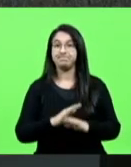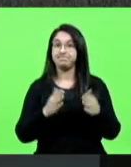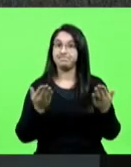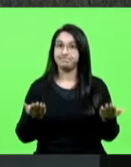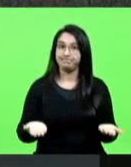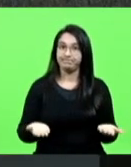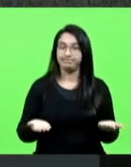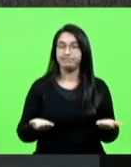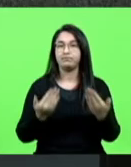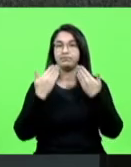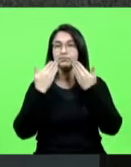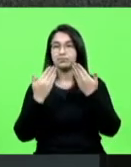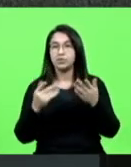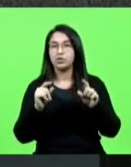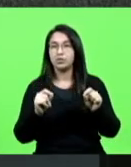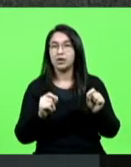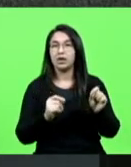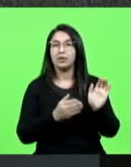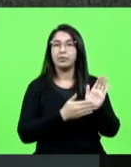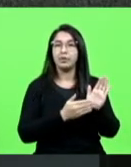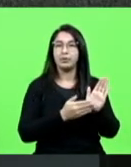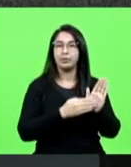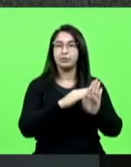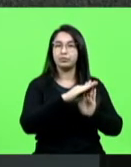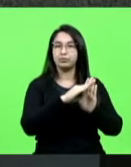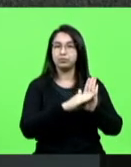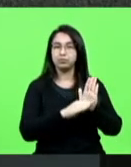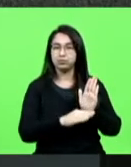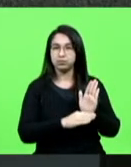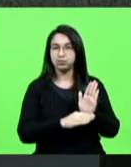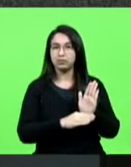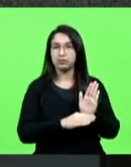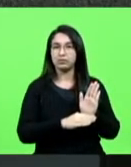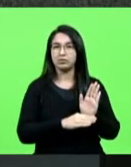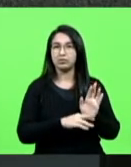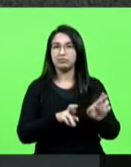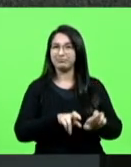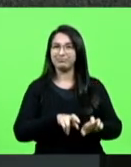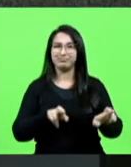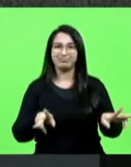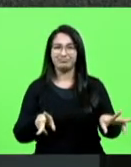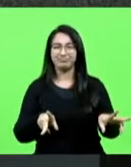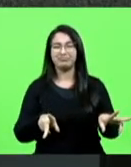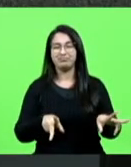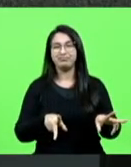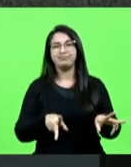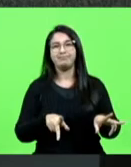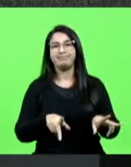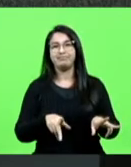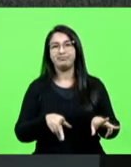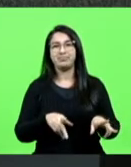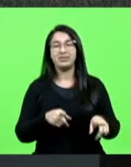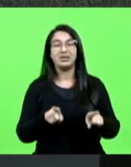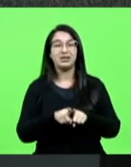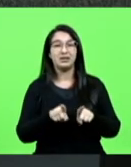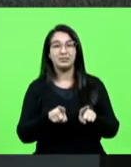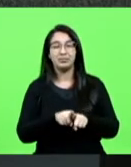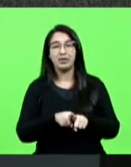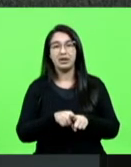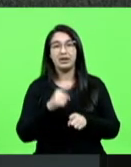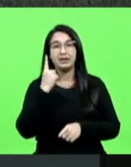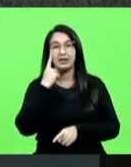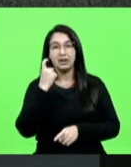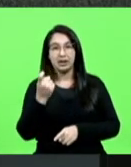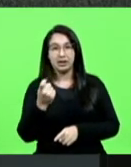demonstra-se que a proposição em pauta destoa da norma supracitada, além de não atender nesse interesse público,